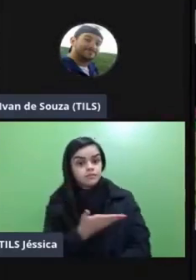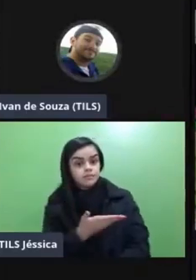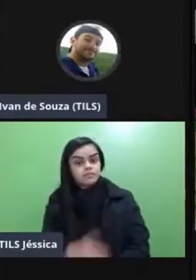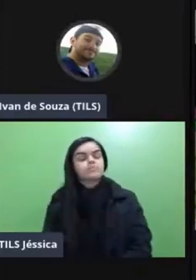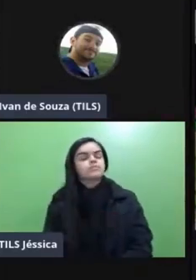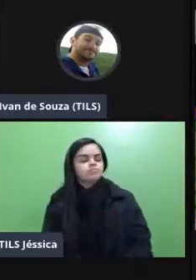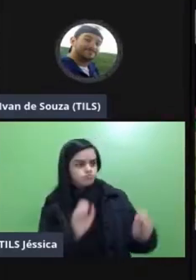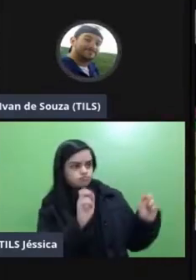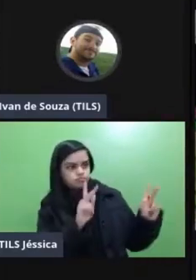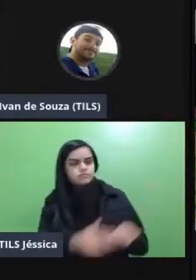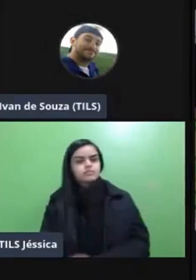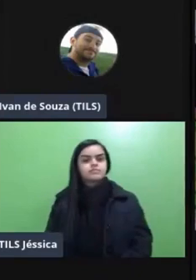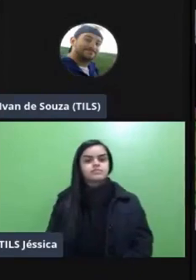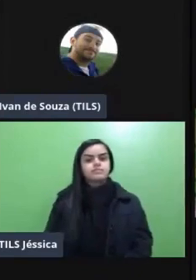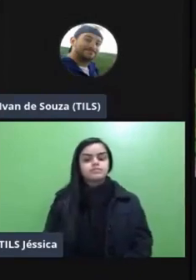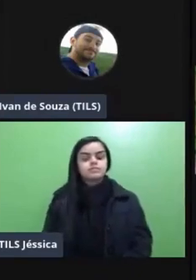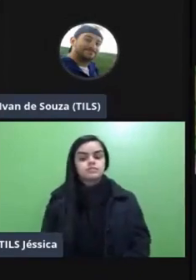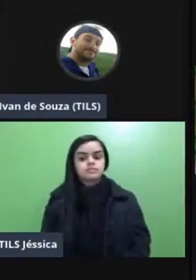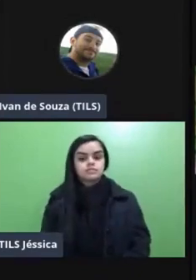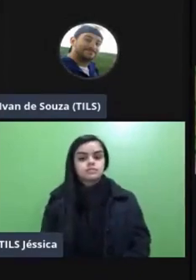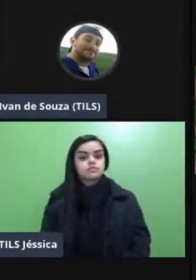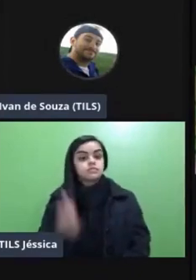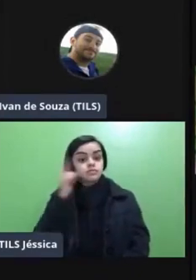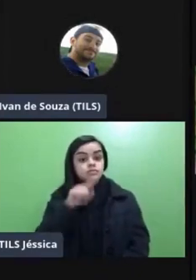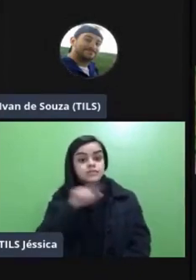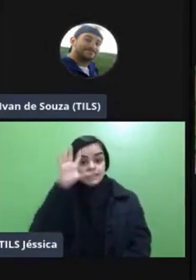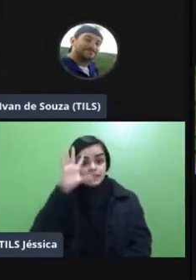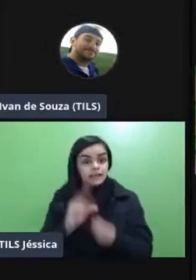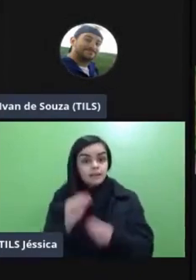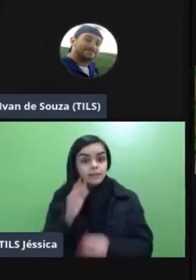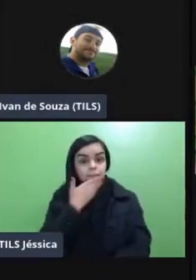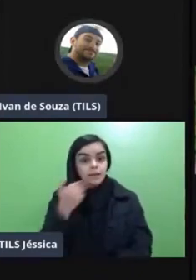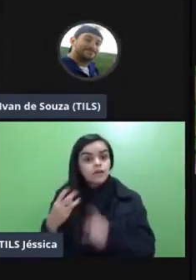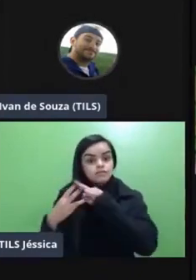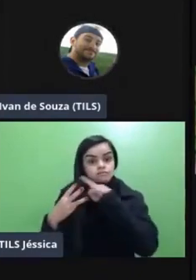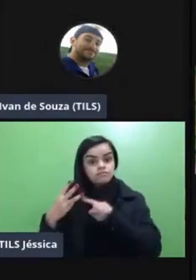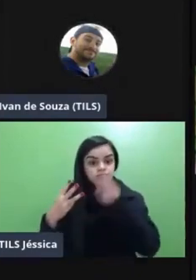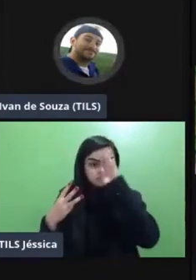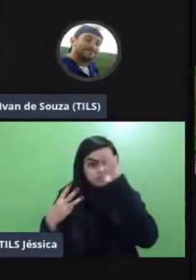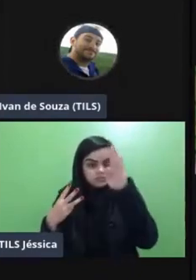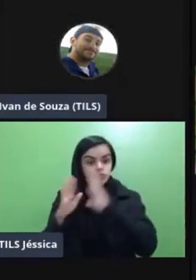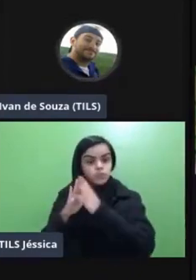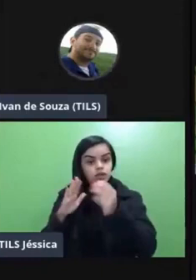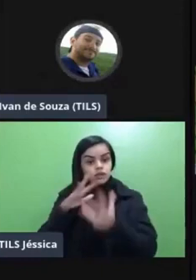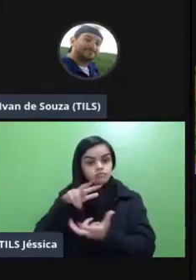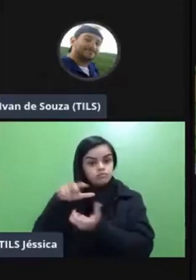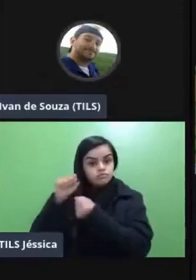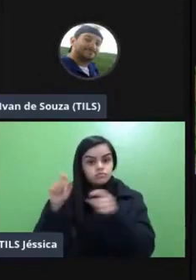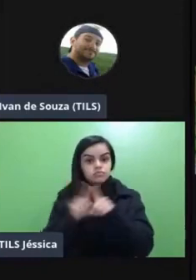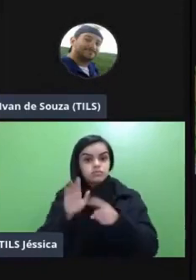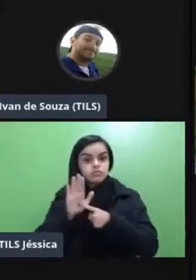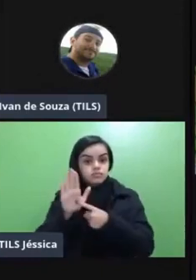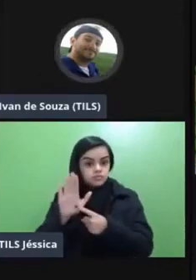então para poder vocês entenderem um pouco né esses três principais modelos sustentados eu vou tentar mostrar com as